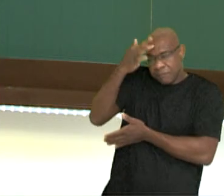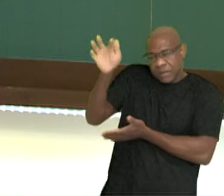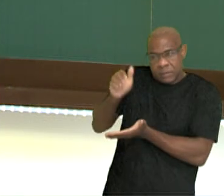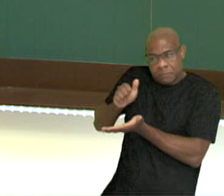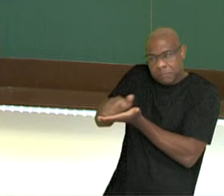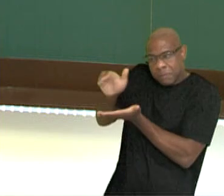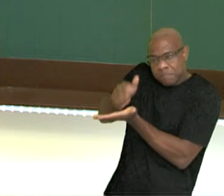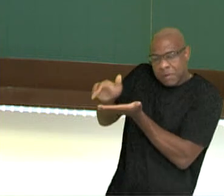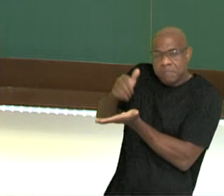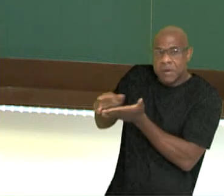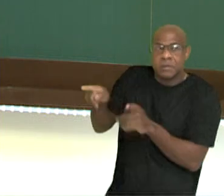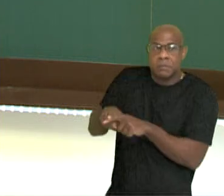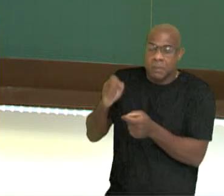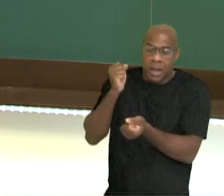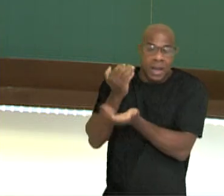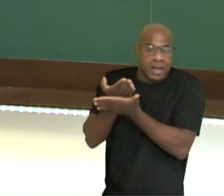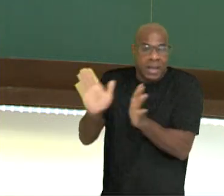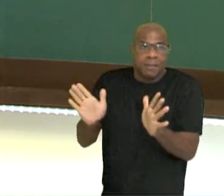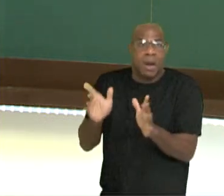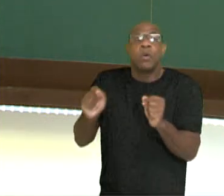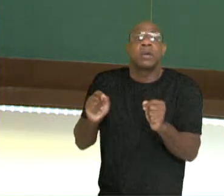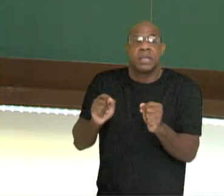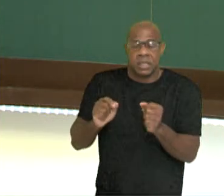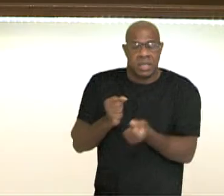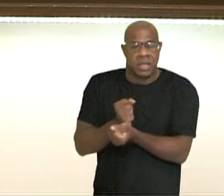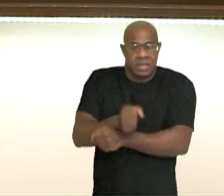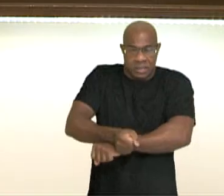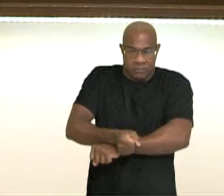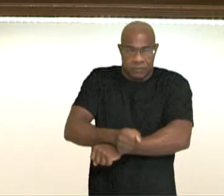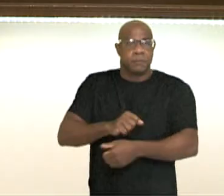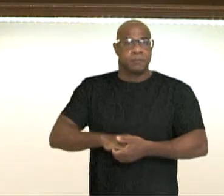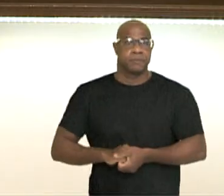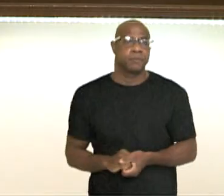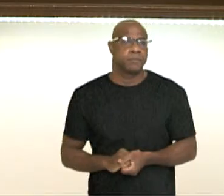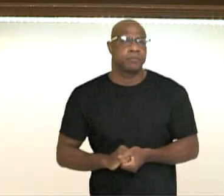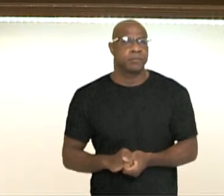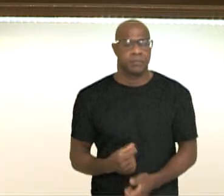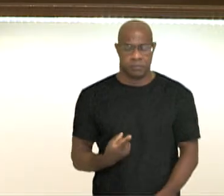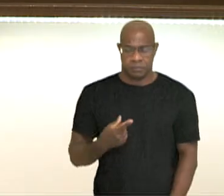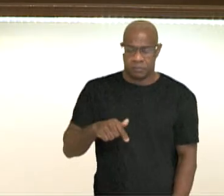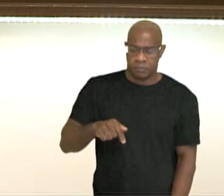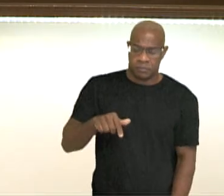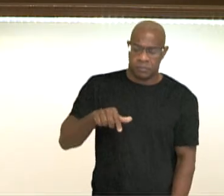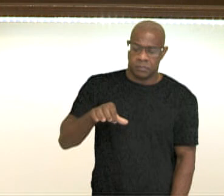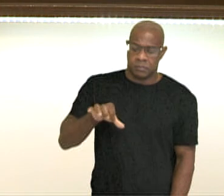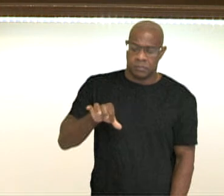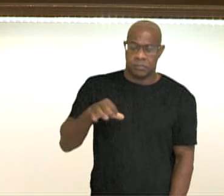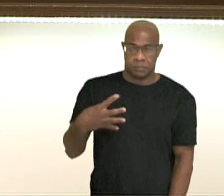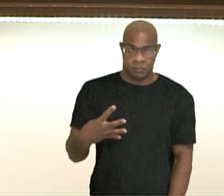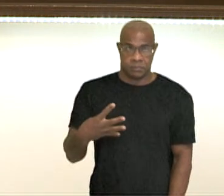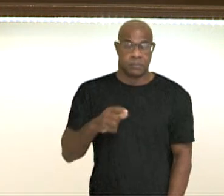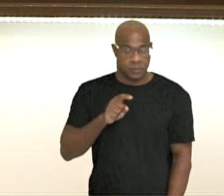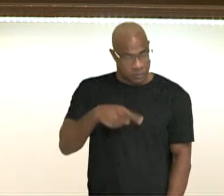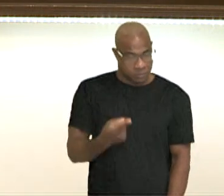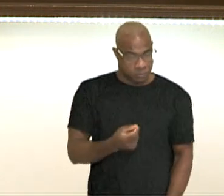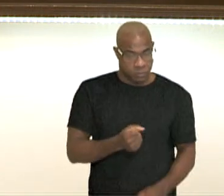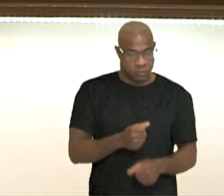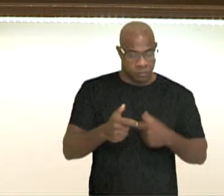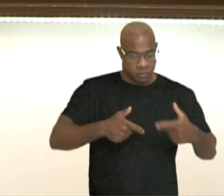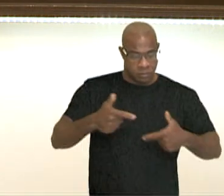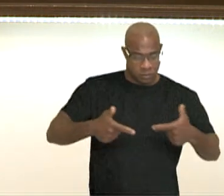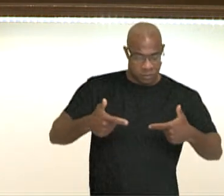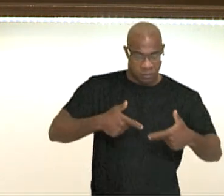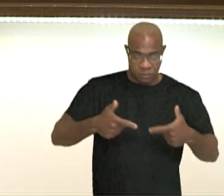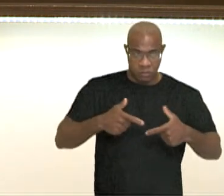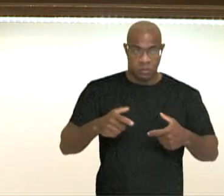processo de escravidão ali no território. Em 1794, após essa rebelião, a França vai